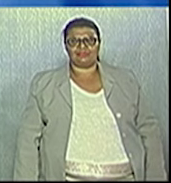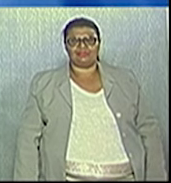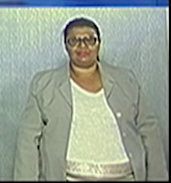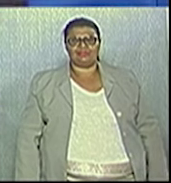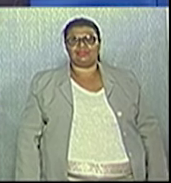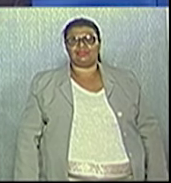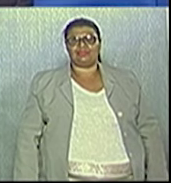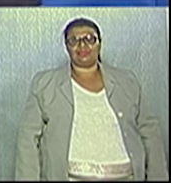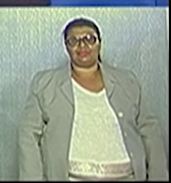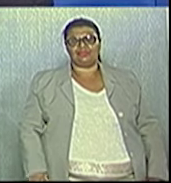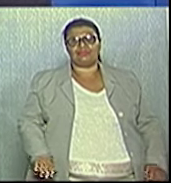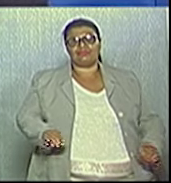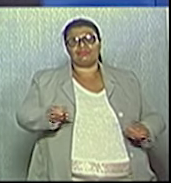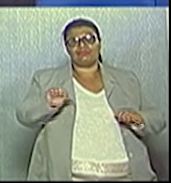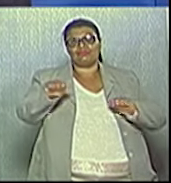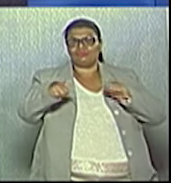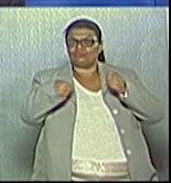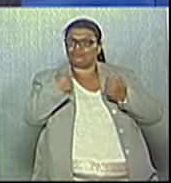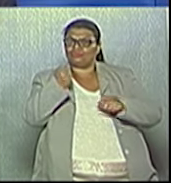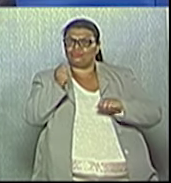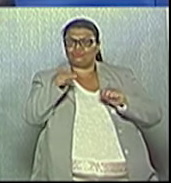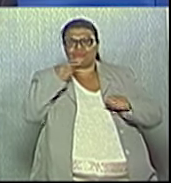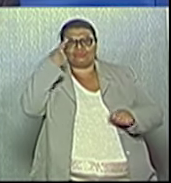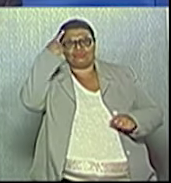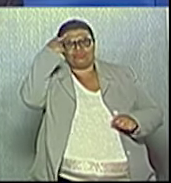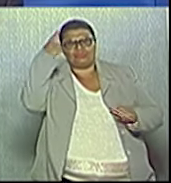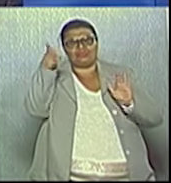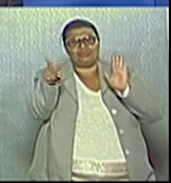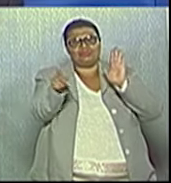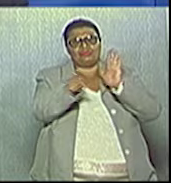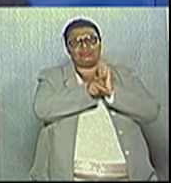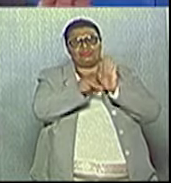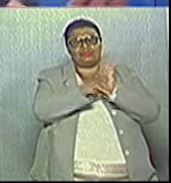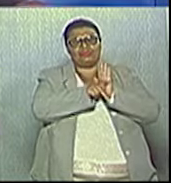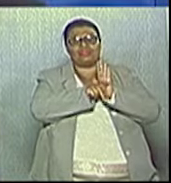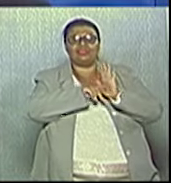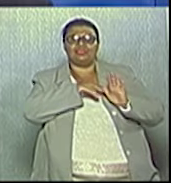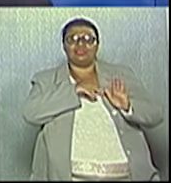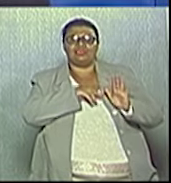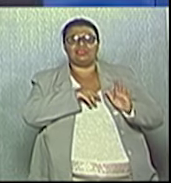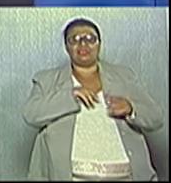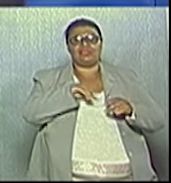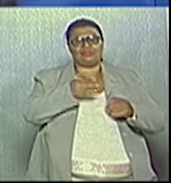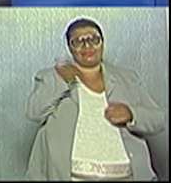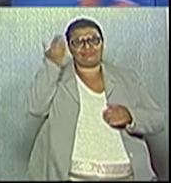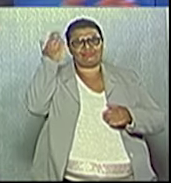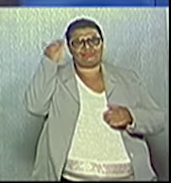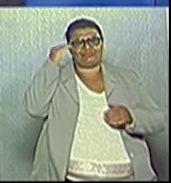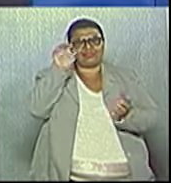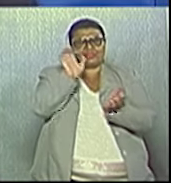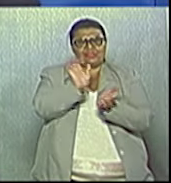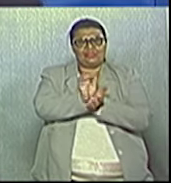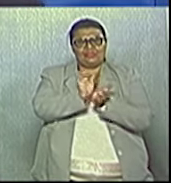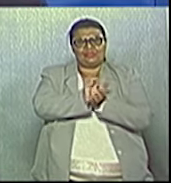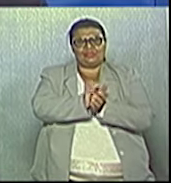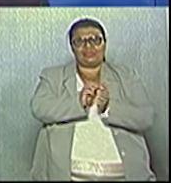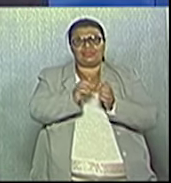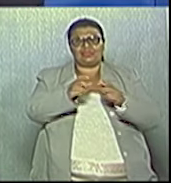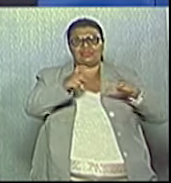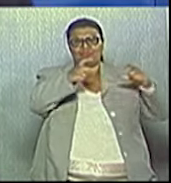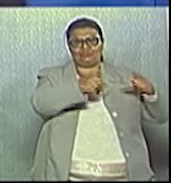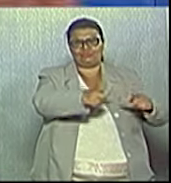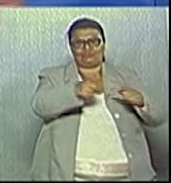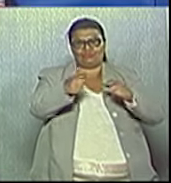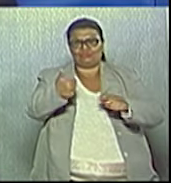Na área de esporte, eu tenho um projeto até avançado. Nós tínhamos em Jacareí 14 campos de futebol.